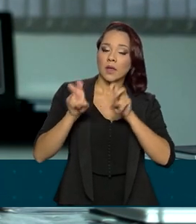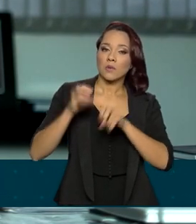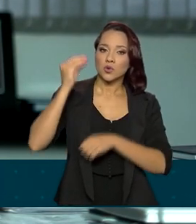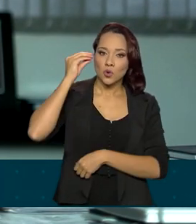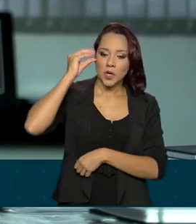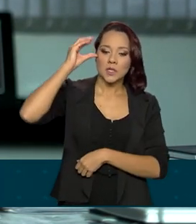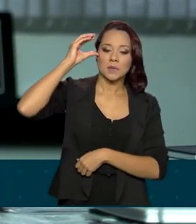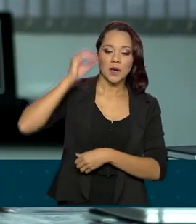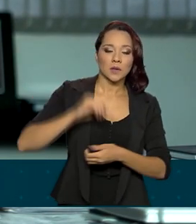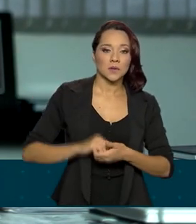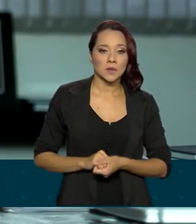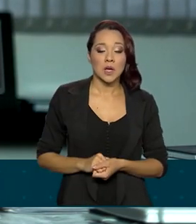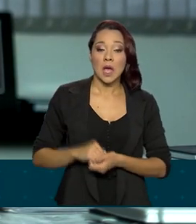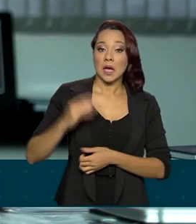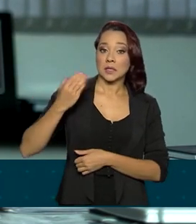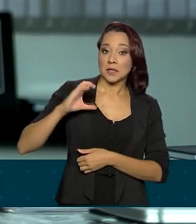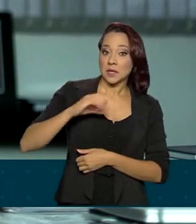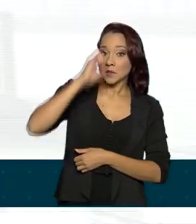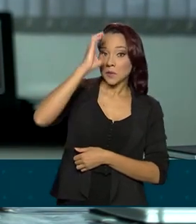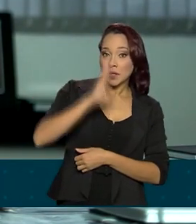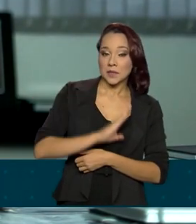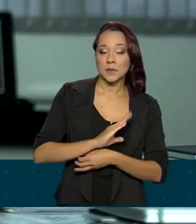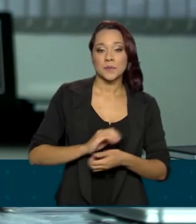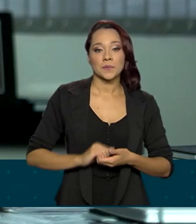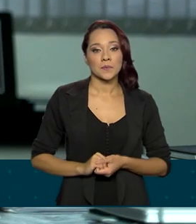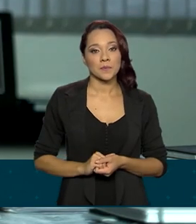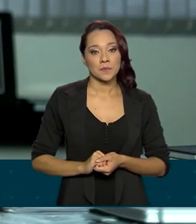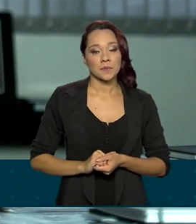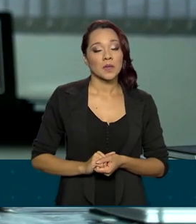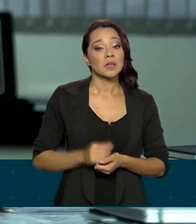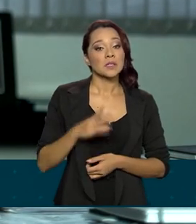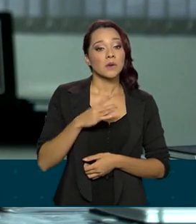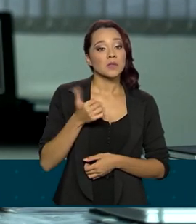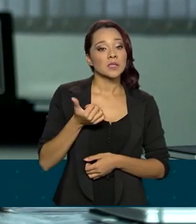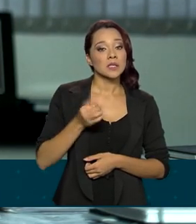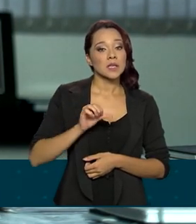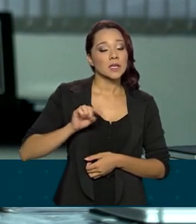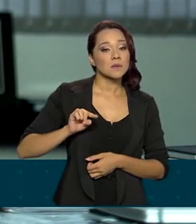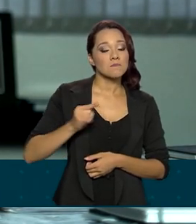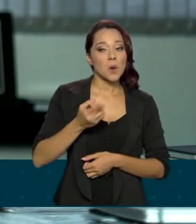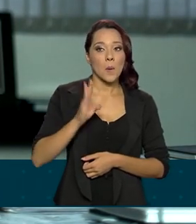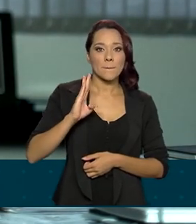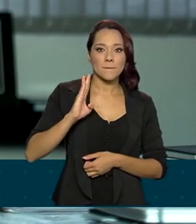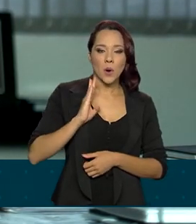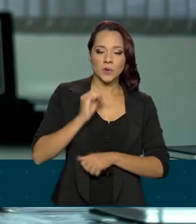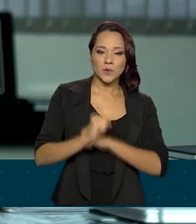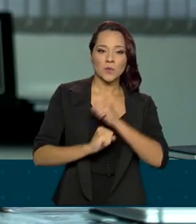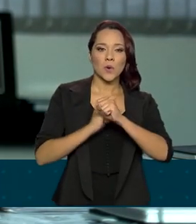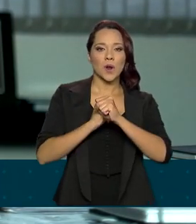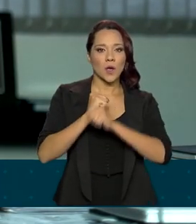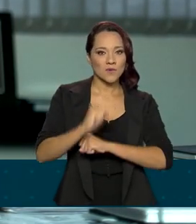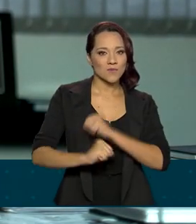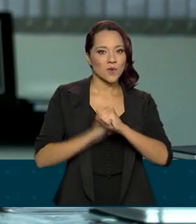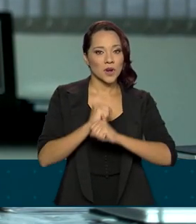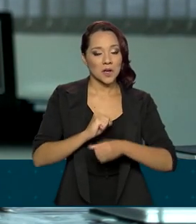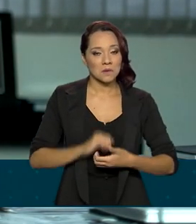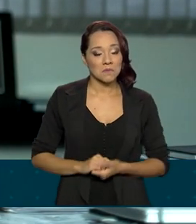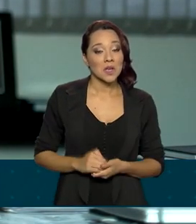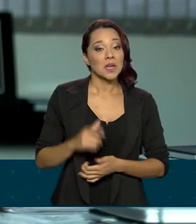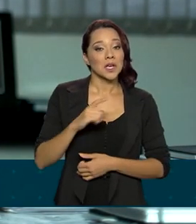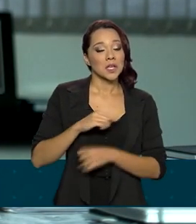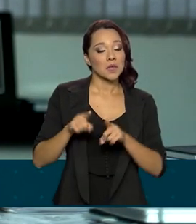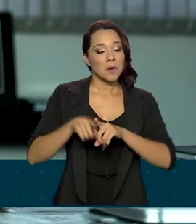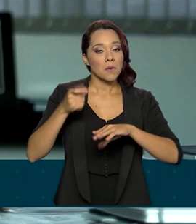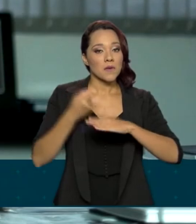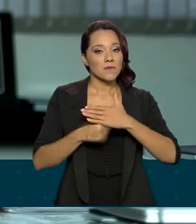conhecimento à ciência brasileira. São 16 mil bolsas anualmente e que envolvem